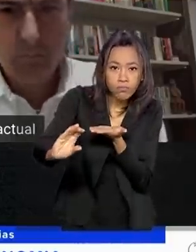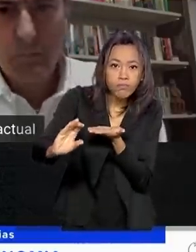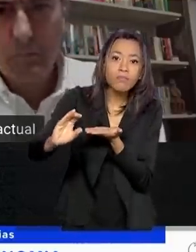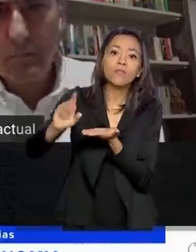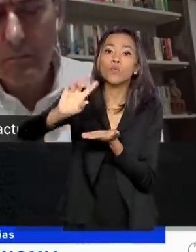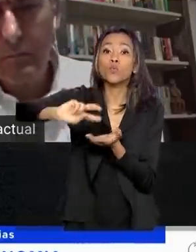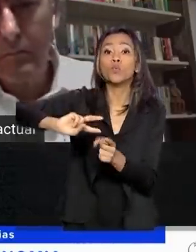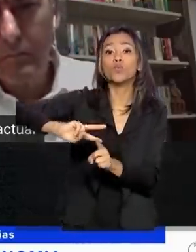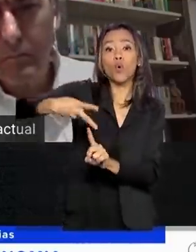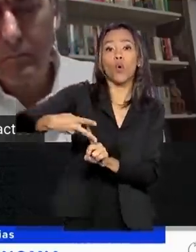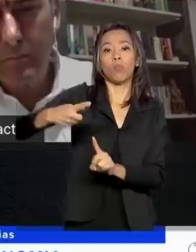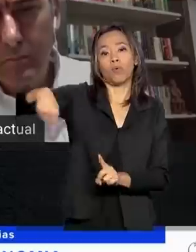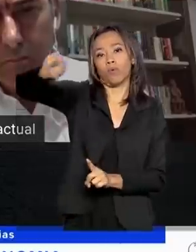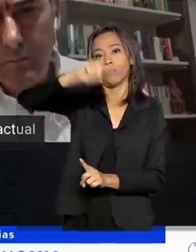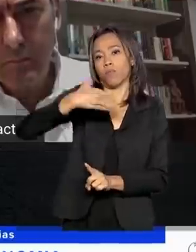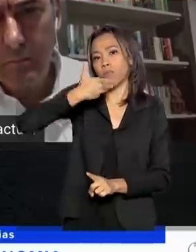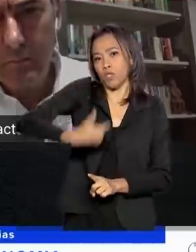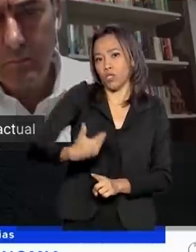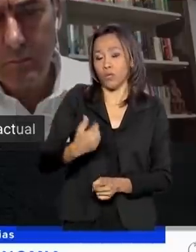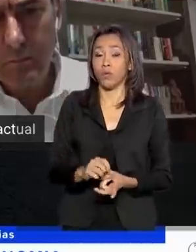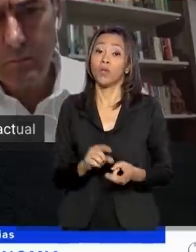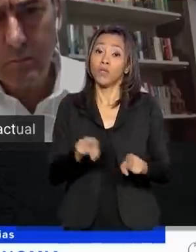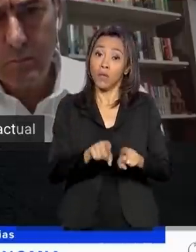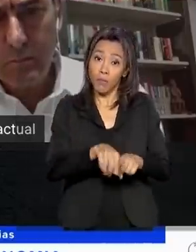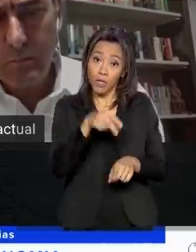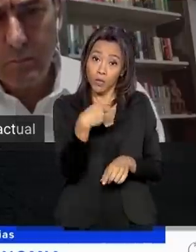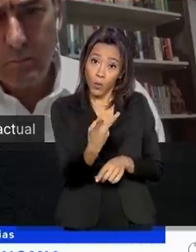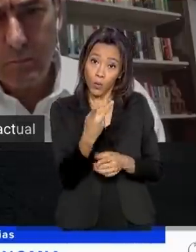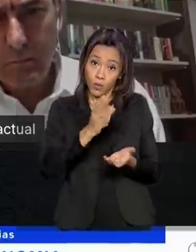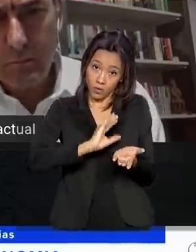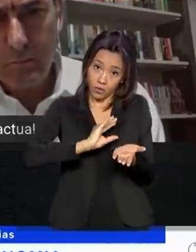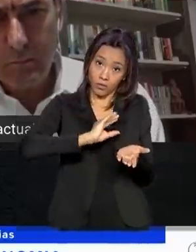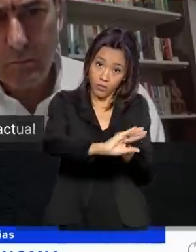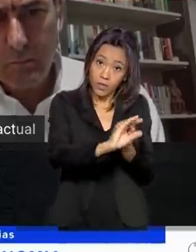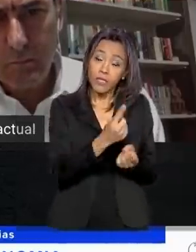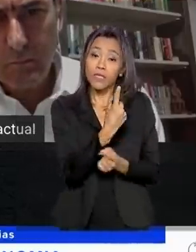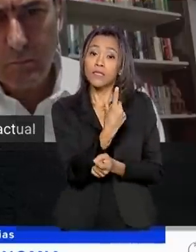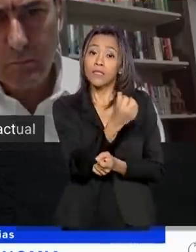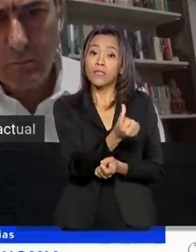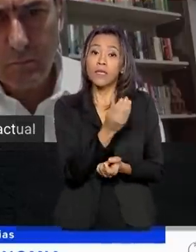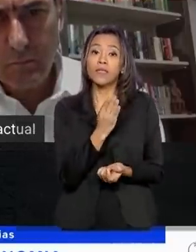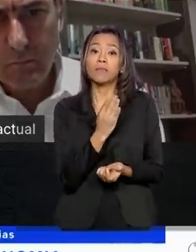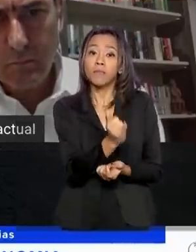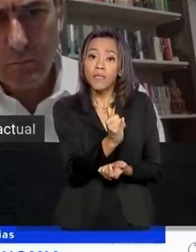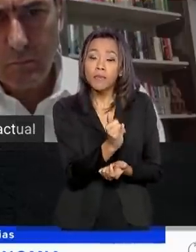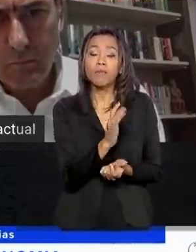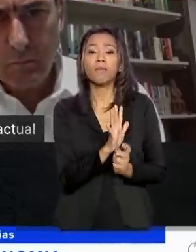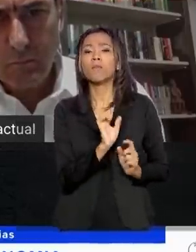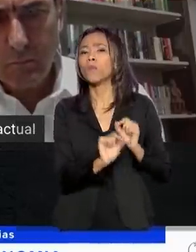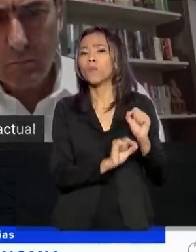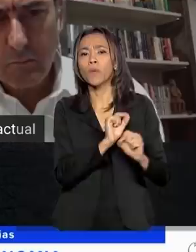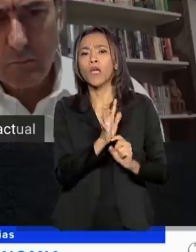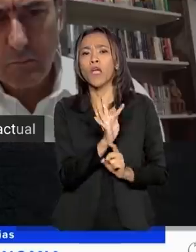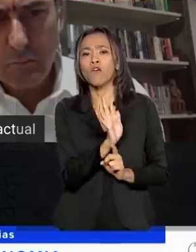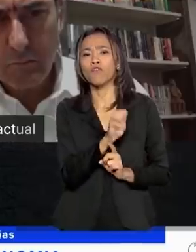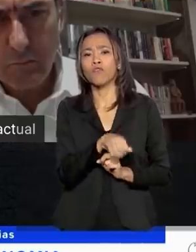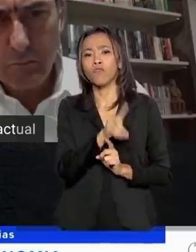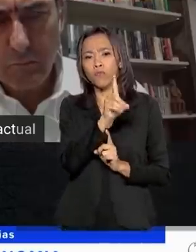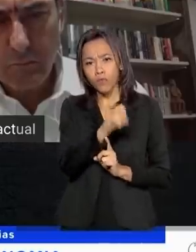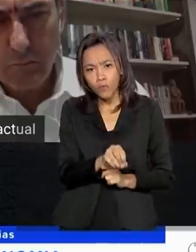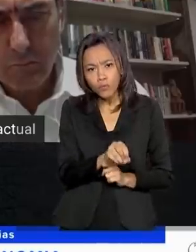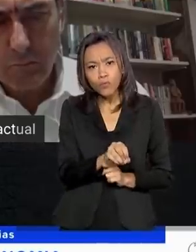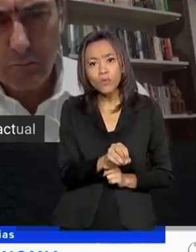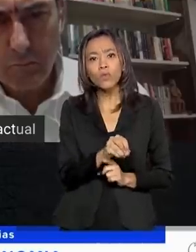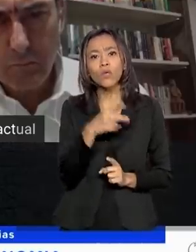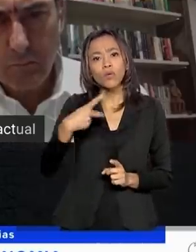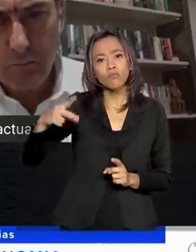pediram. 2 para a assistência social, 10. 16 bilhões para fundo de participação de estados e